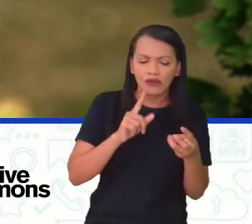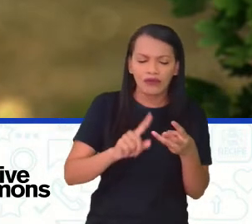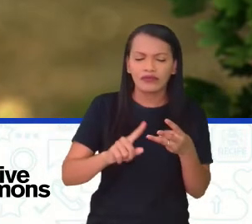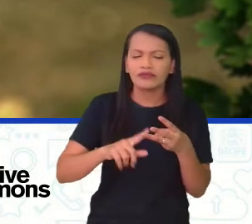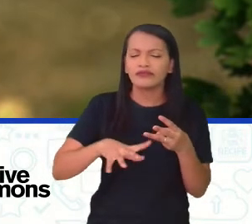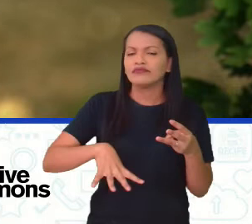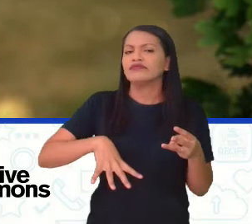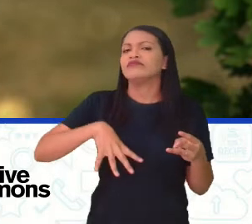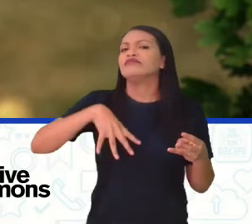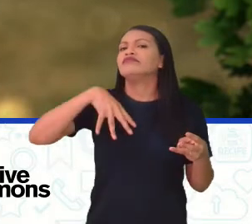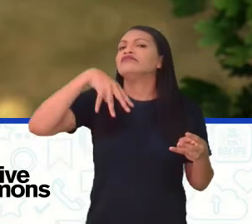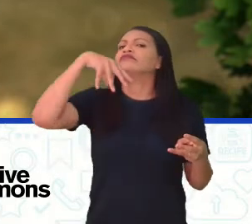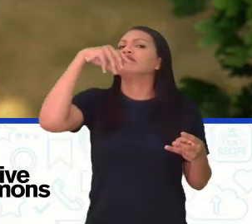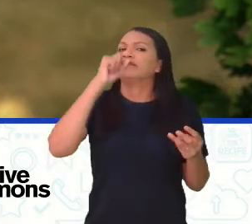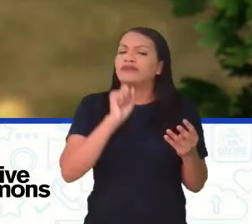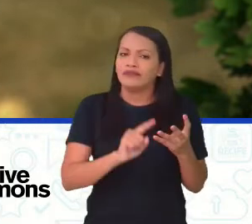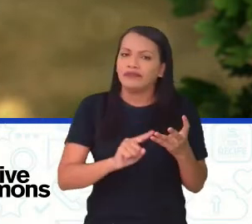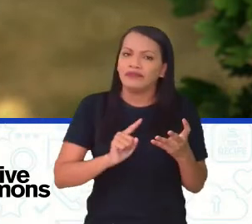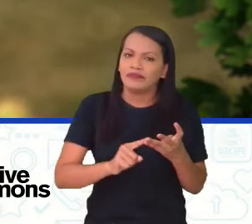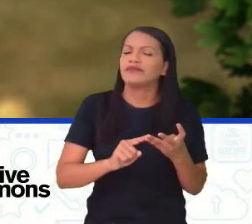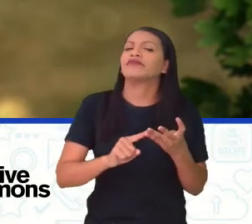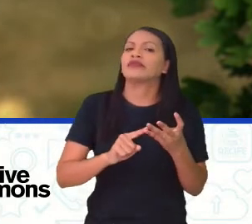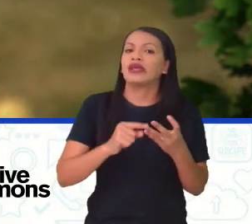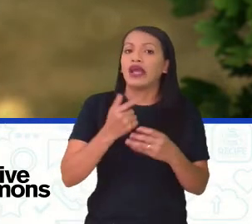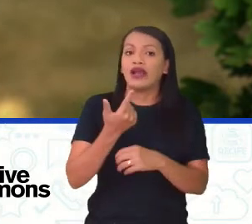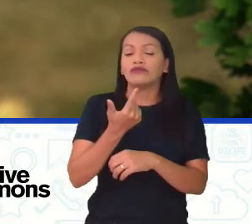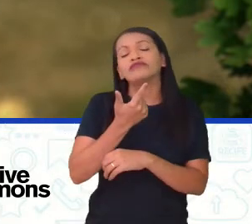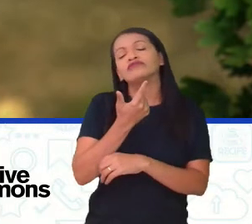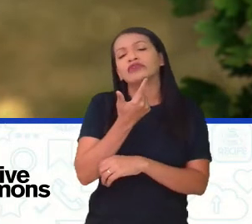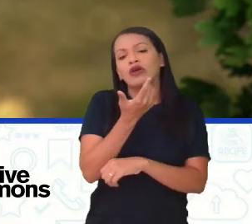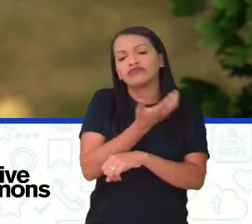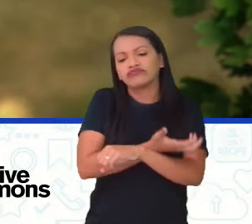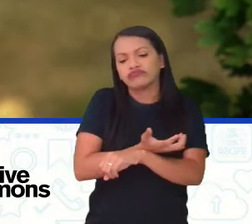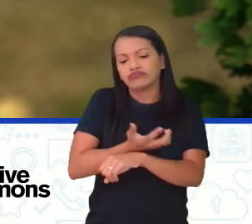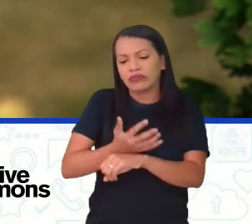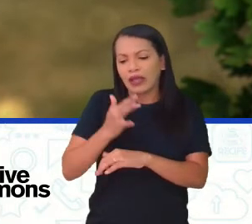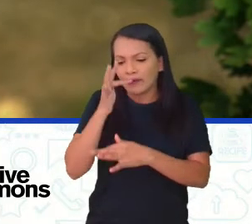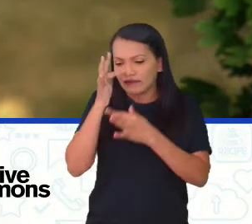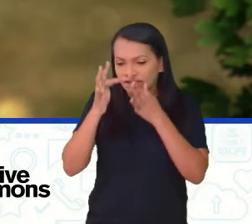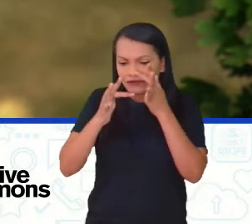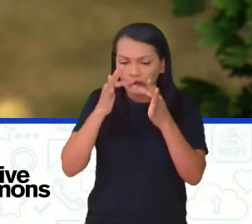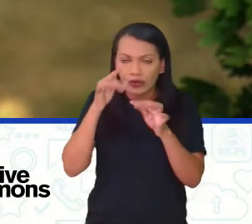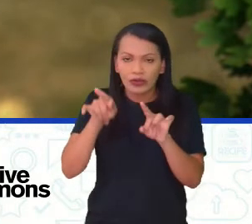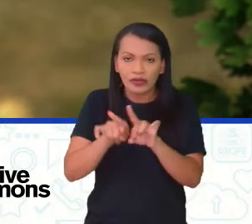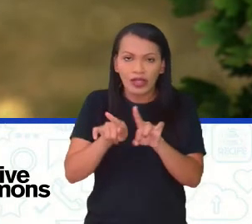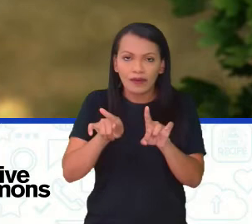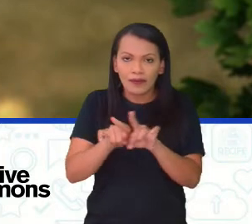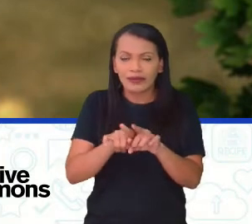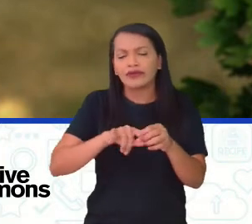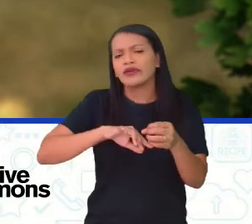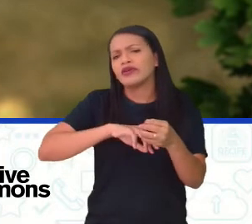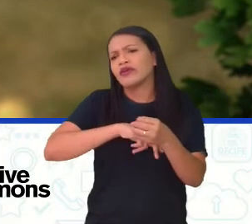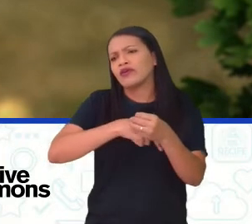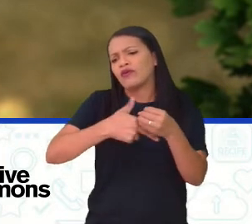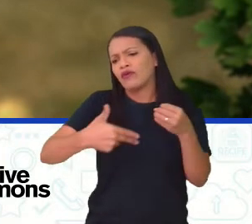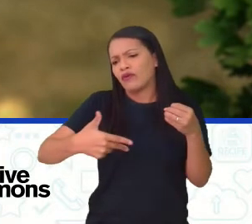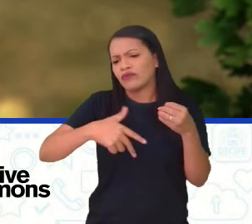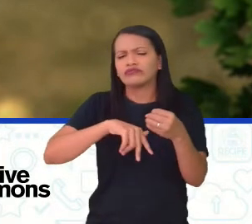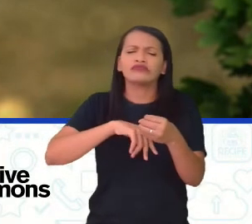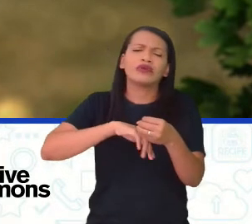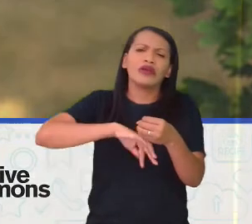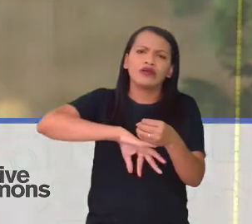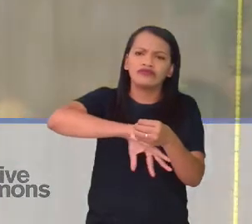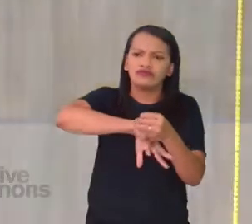atmosférico, a flora, a fauna. Então, você vê que são justamente todos aqueles